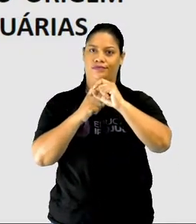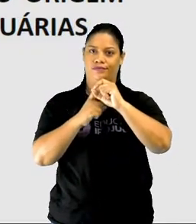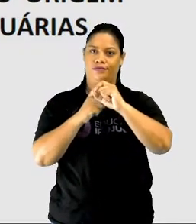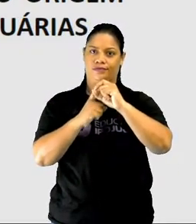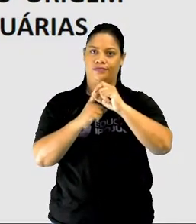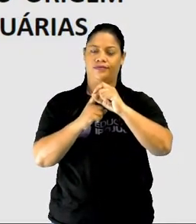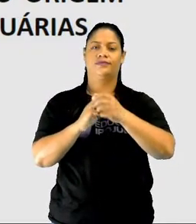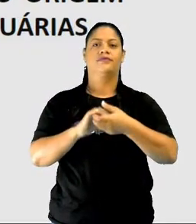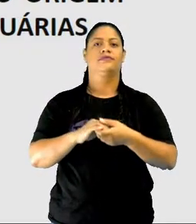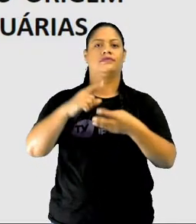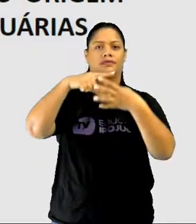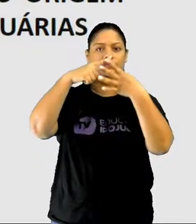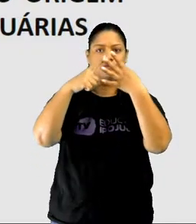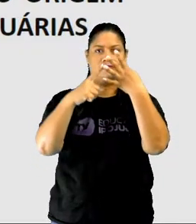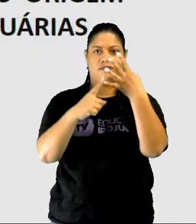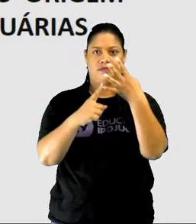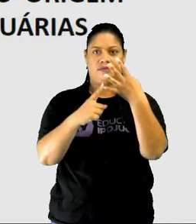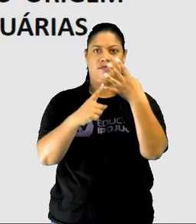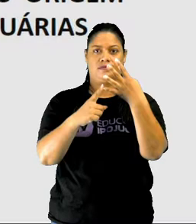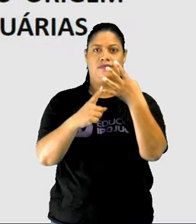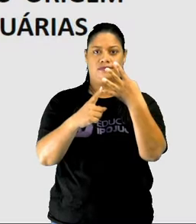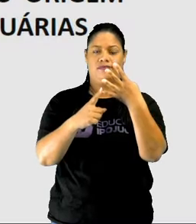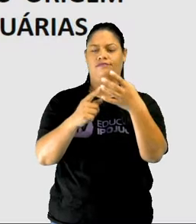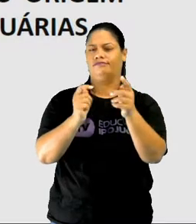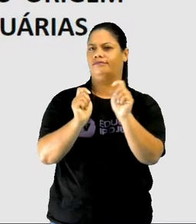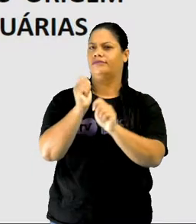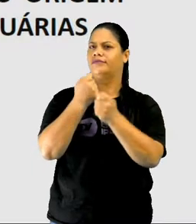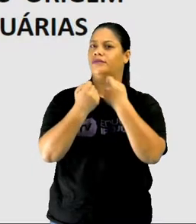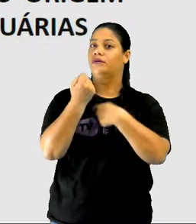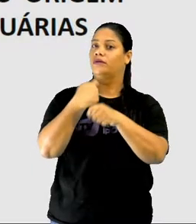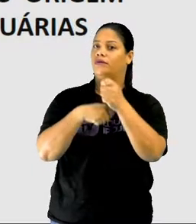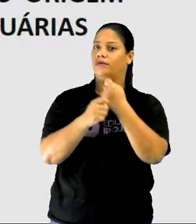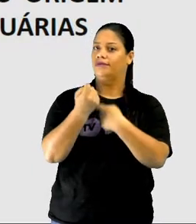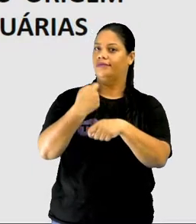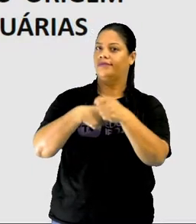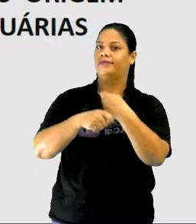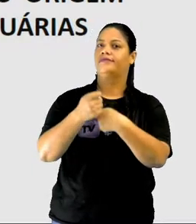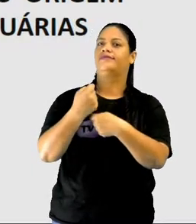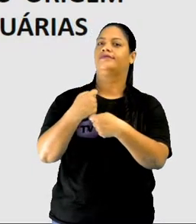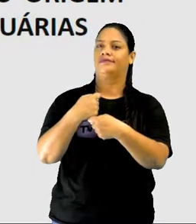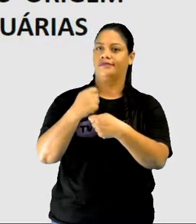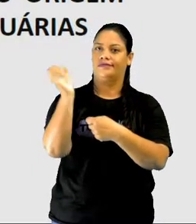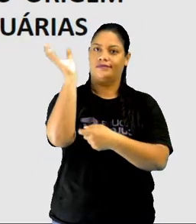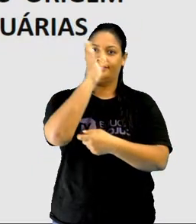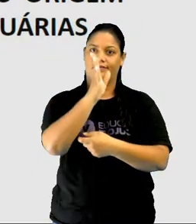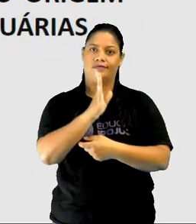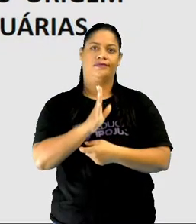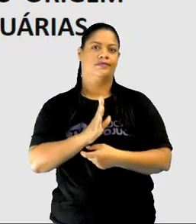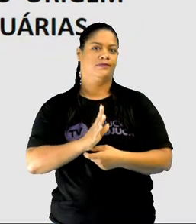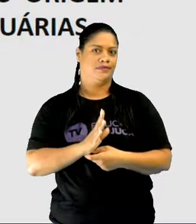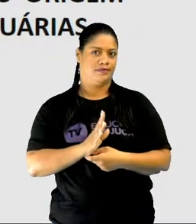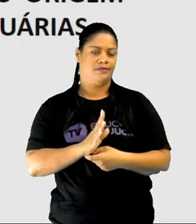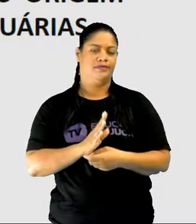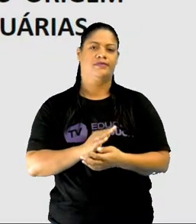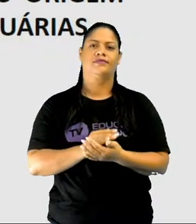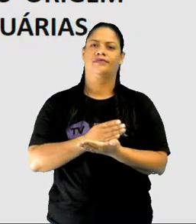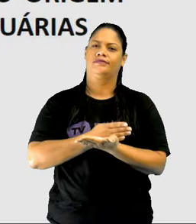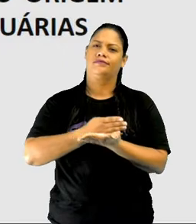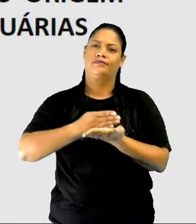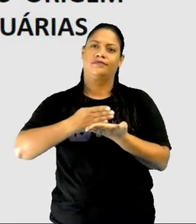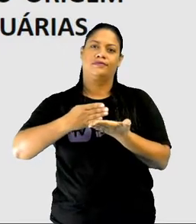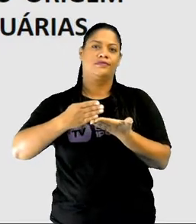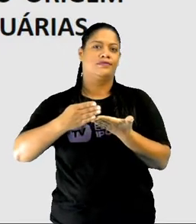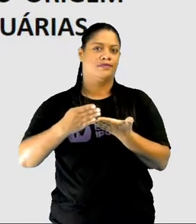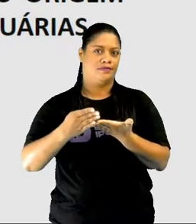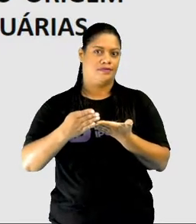elementos movimentaram a economia do Brasil colonial no início